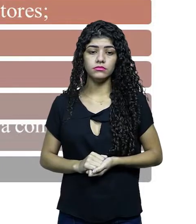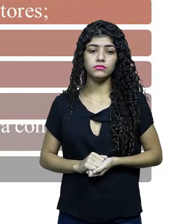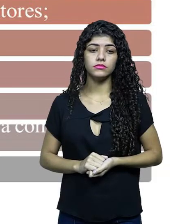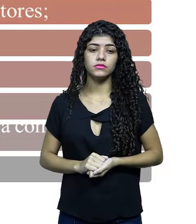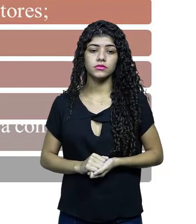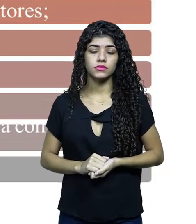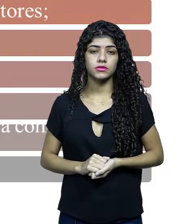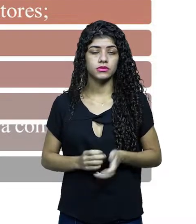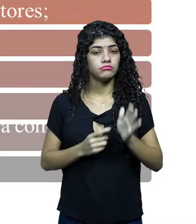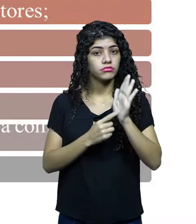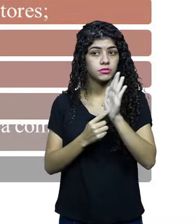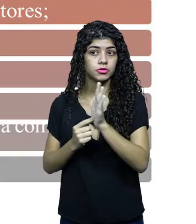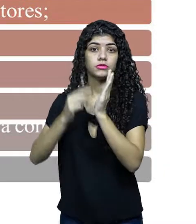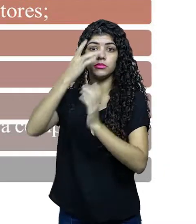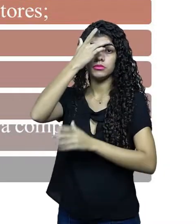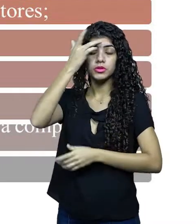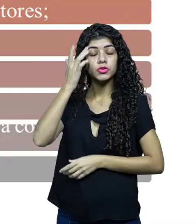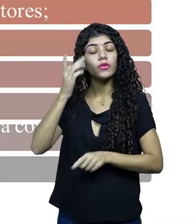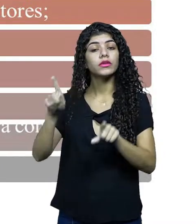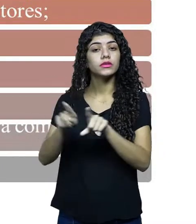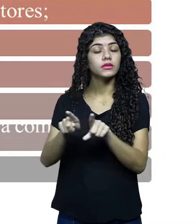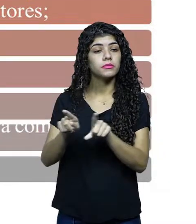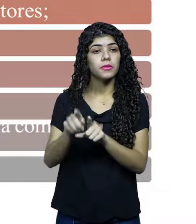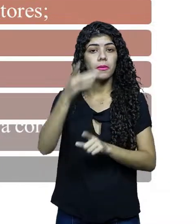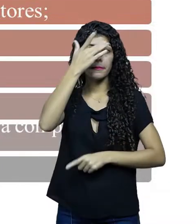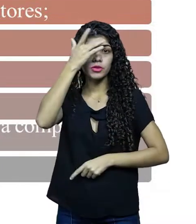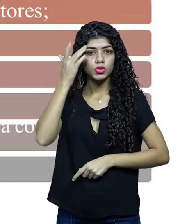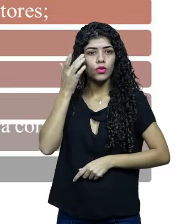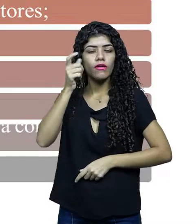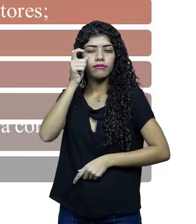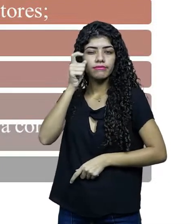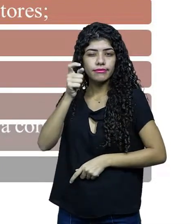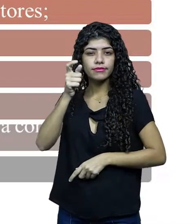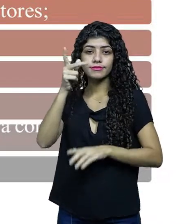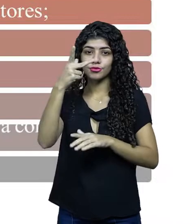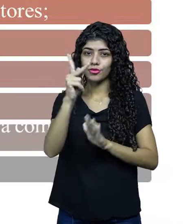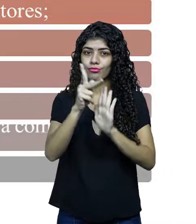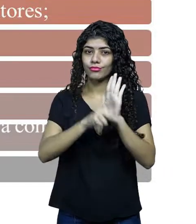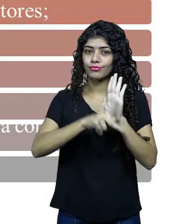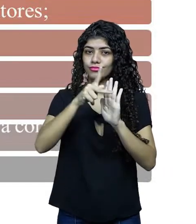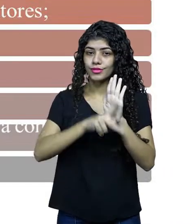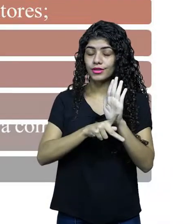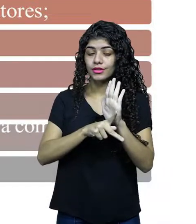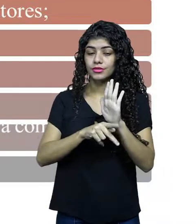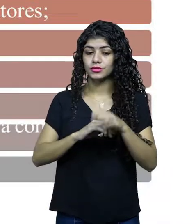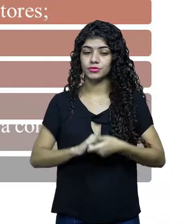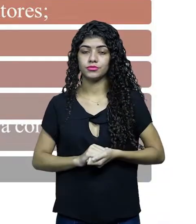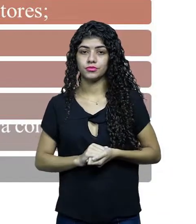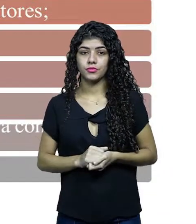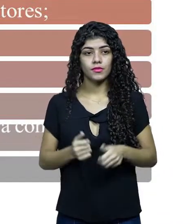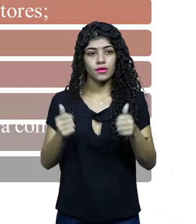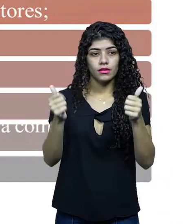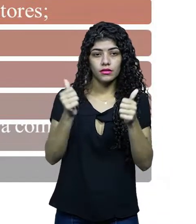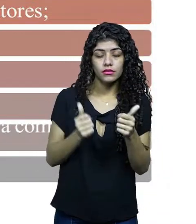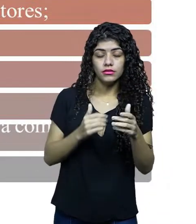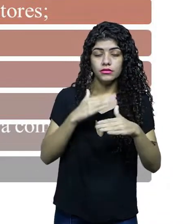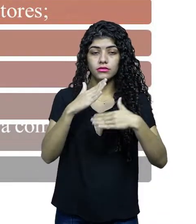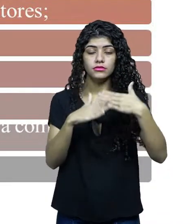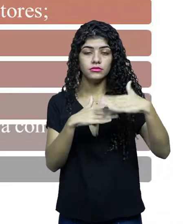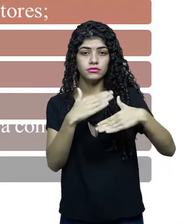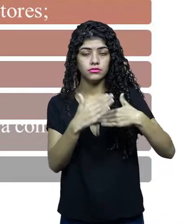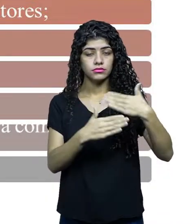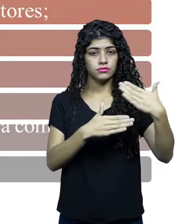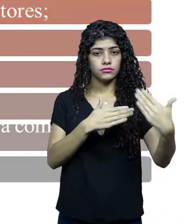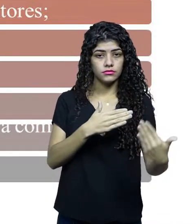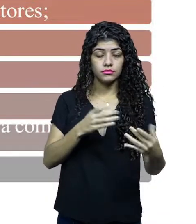Para apresentar alguém e para que alguém se interesse por seu projeto. Para participar em laboratórios de desenvolvimento, participar